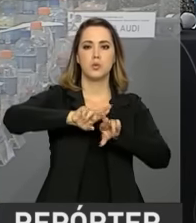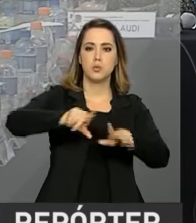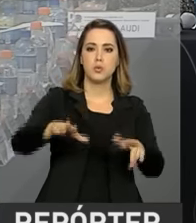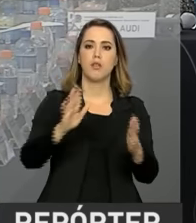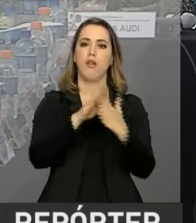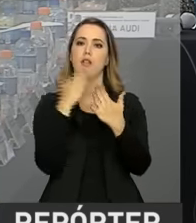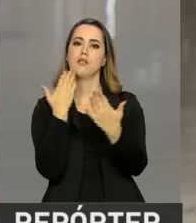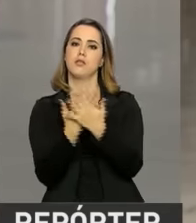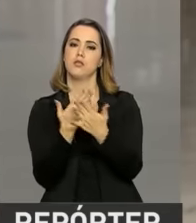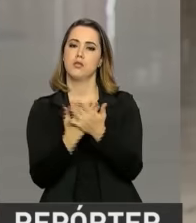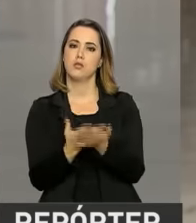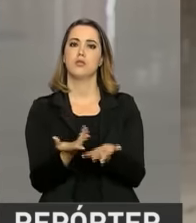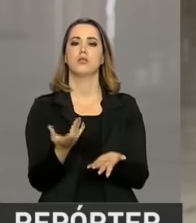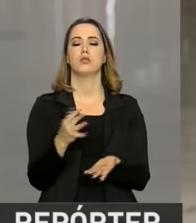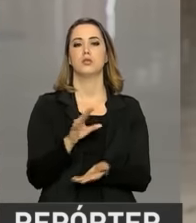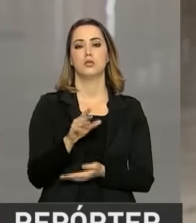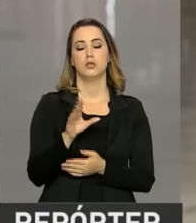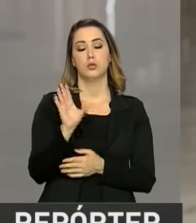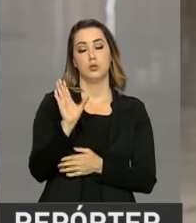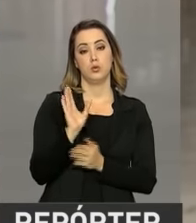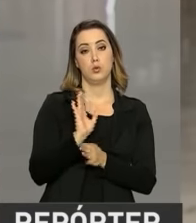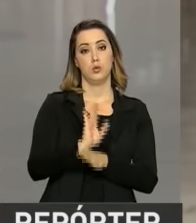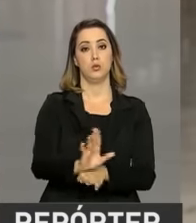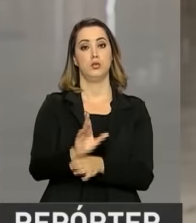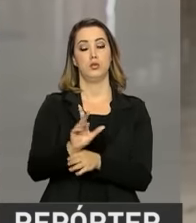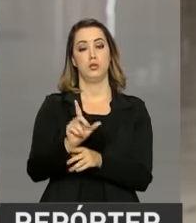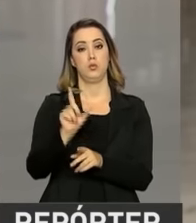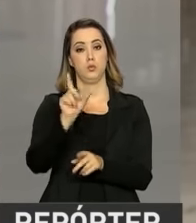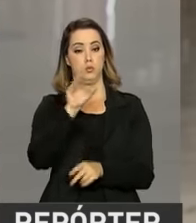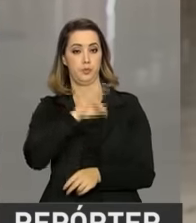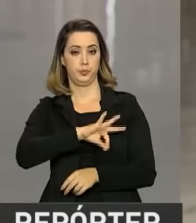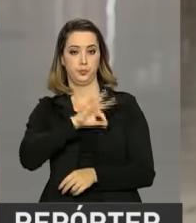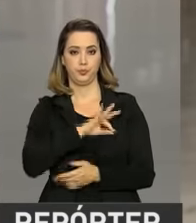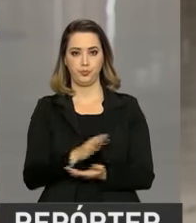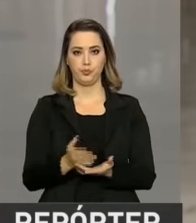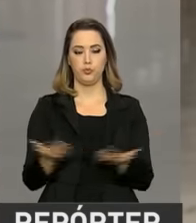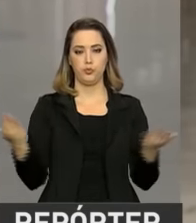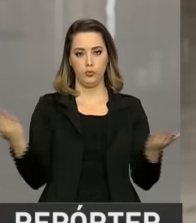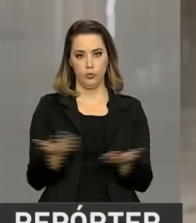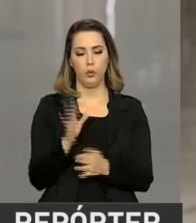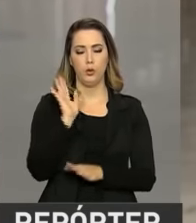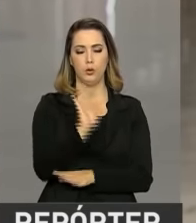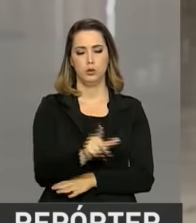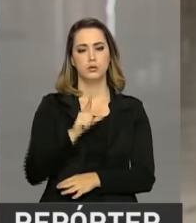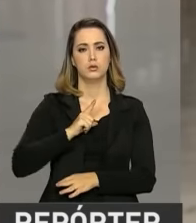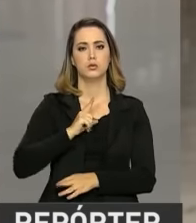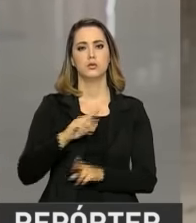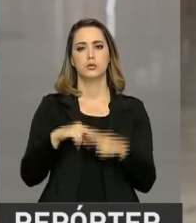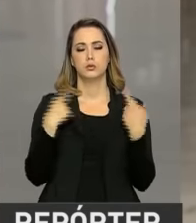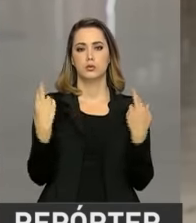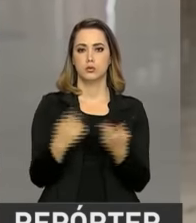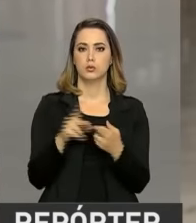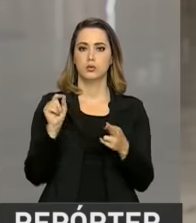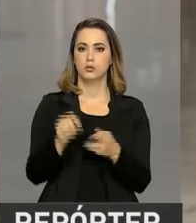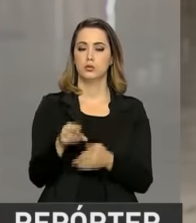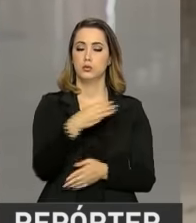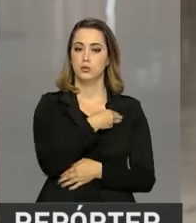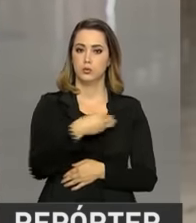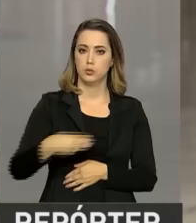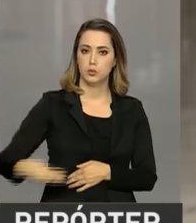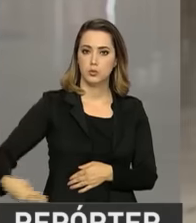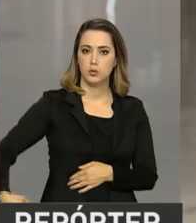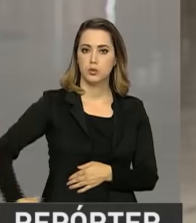de renda. A reunião do Conselhão continua esta tarde, agora sobre o comando do ministro-chefe da Casa Civil,